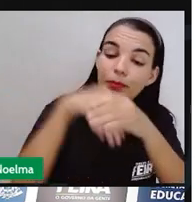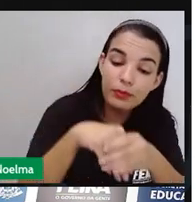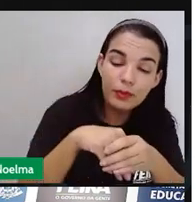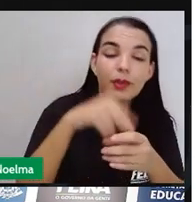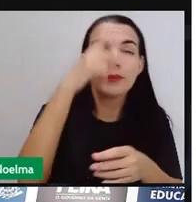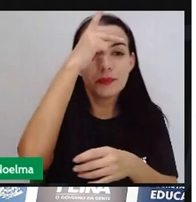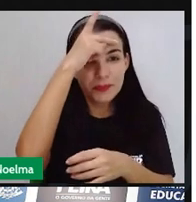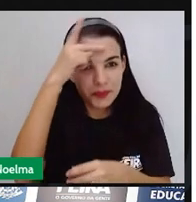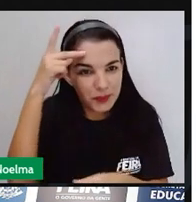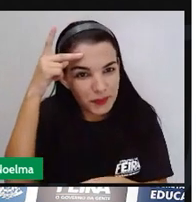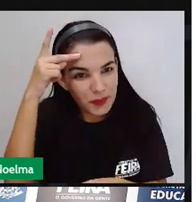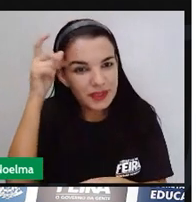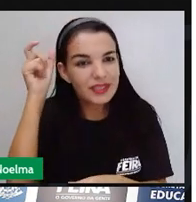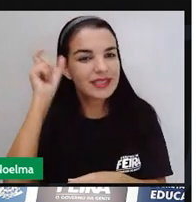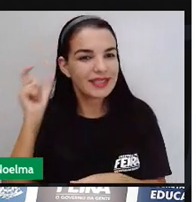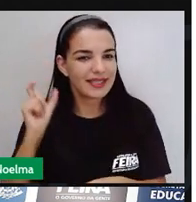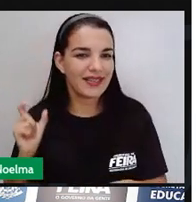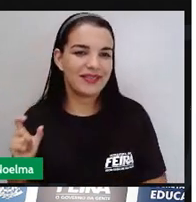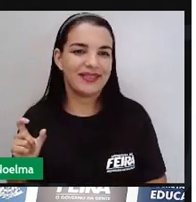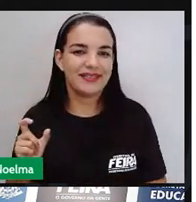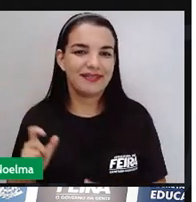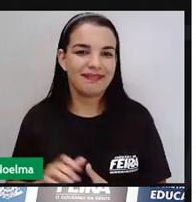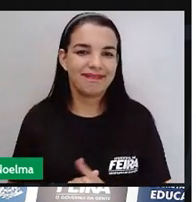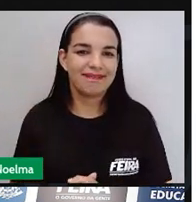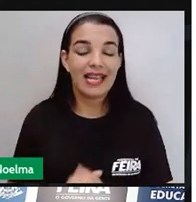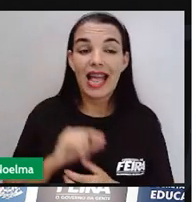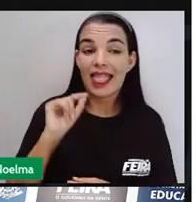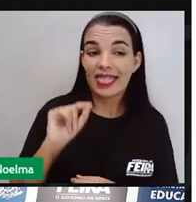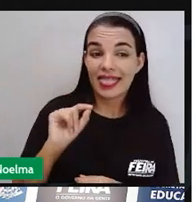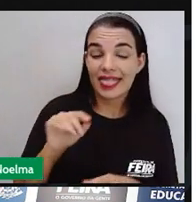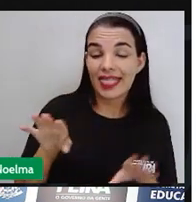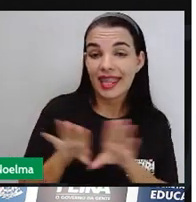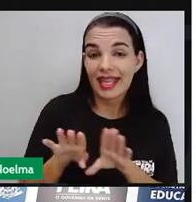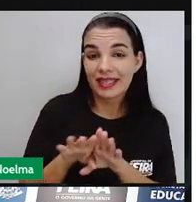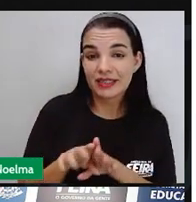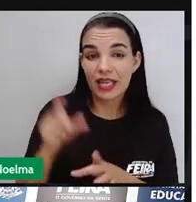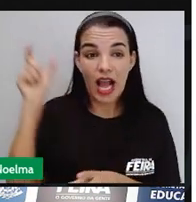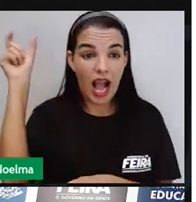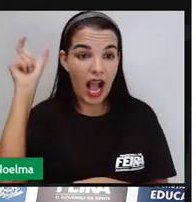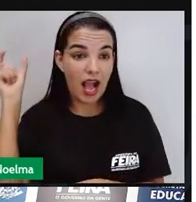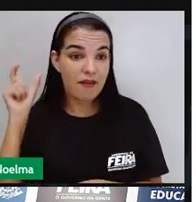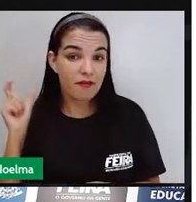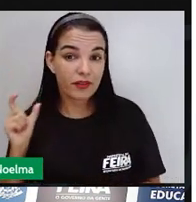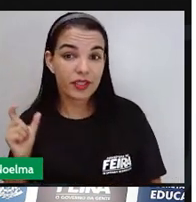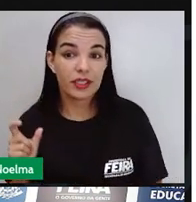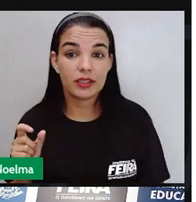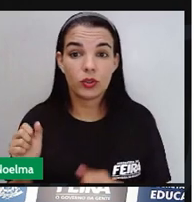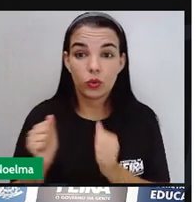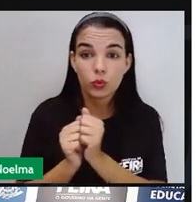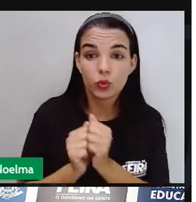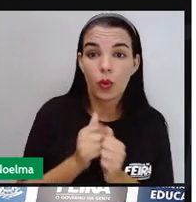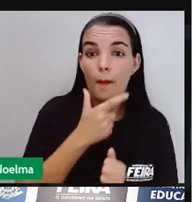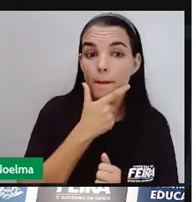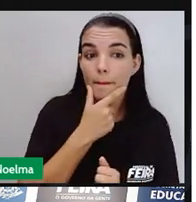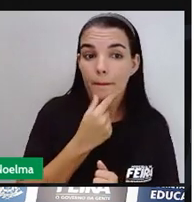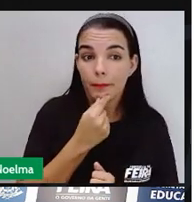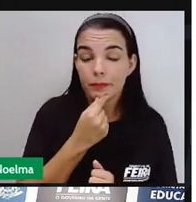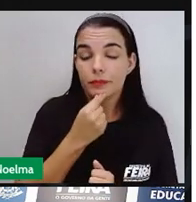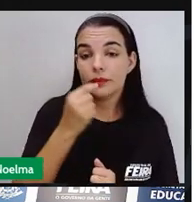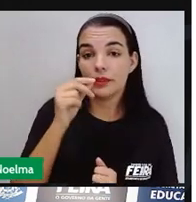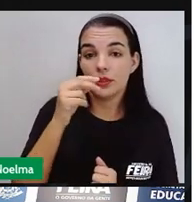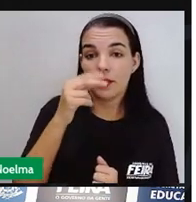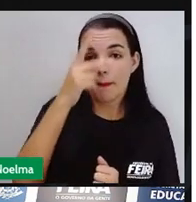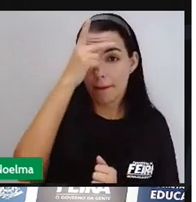africanos. Os africanos, então, como os povos iorubás e gés, como a pródice para